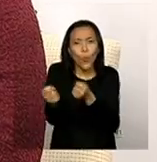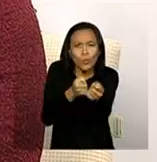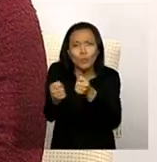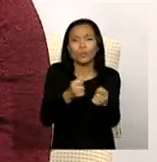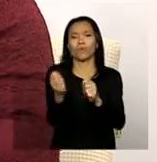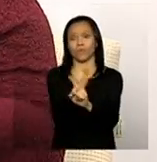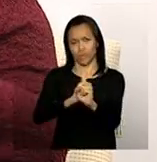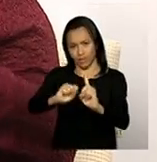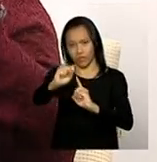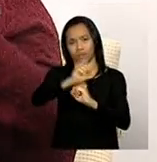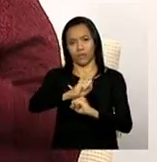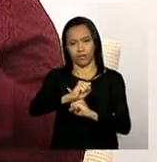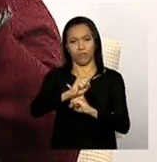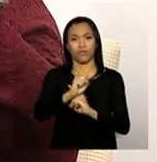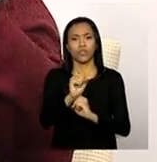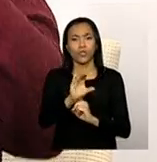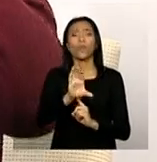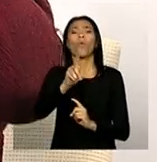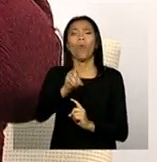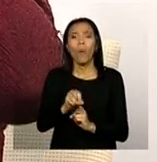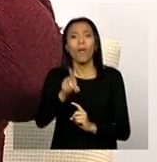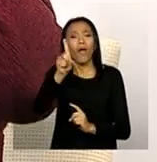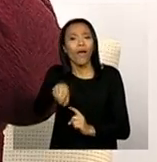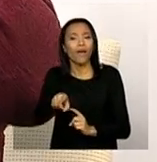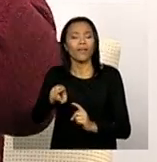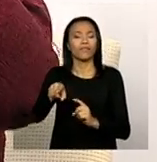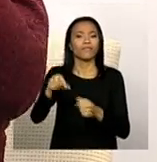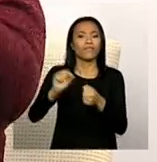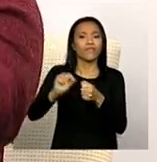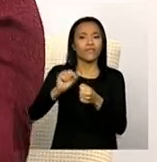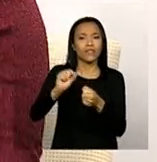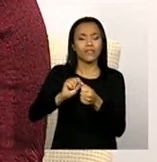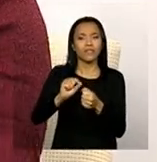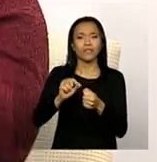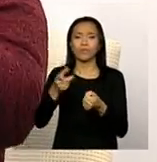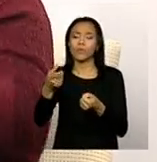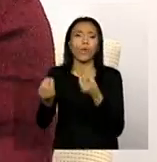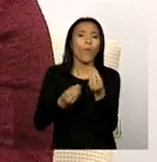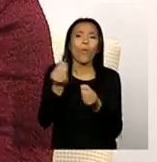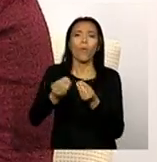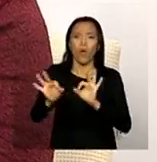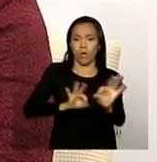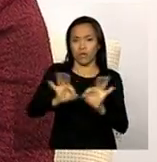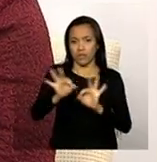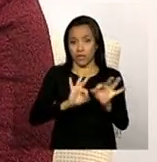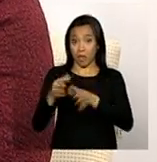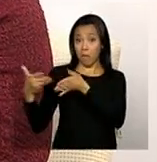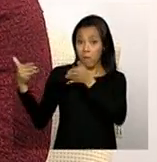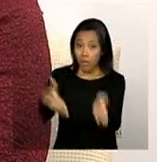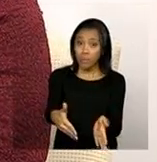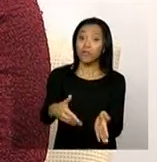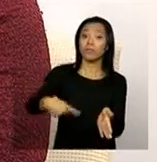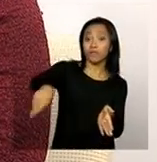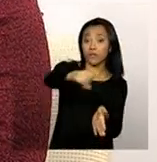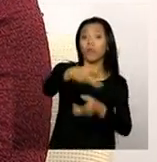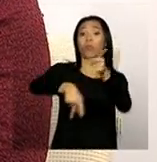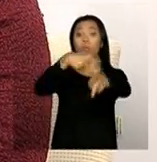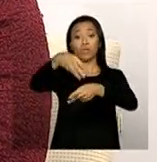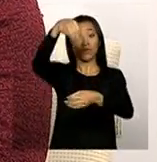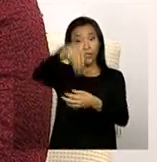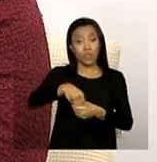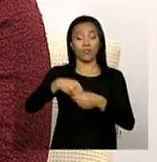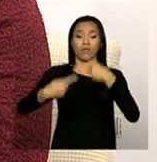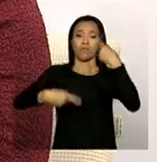seja, de como é feito a participação da população na política, né? Isso também